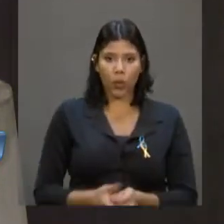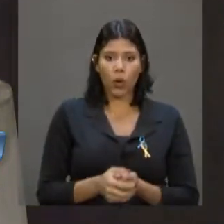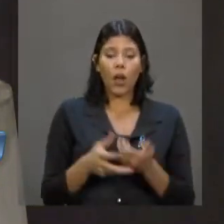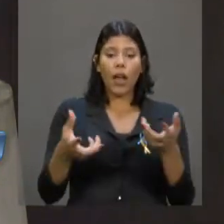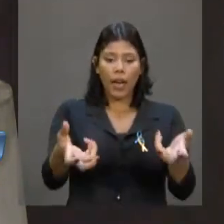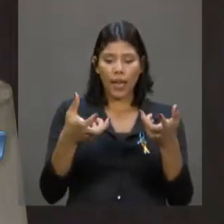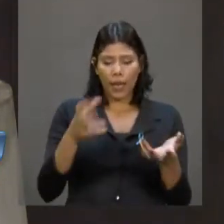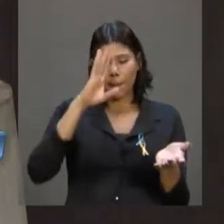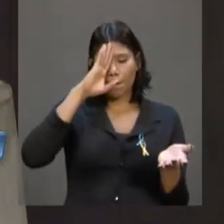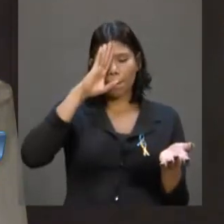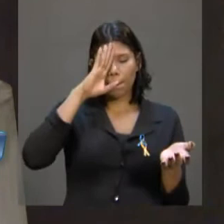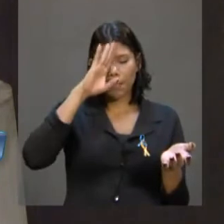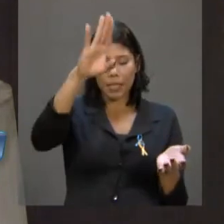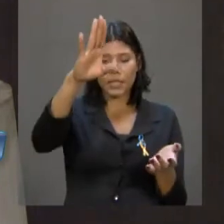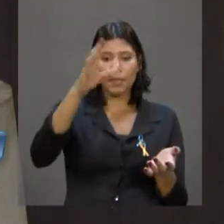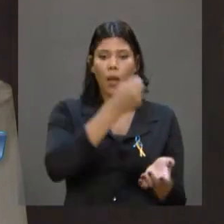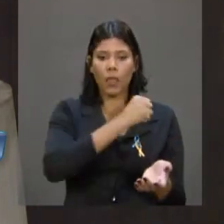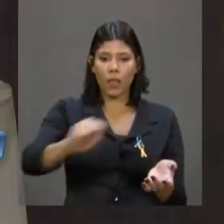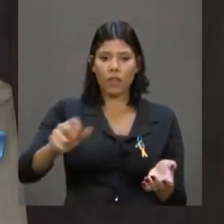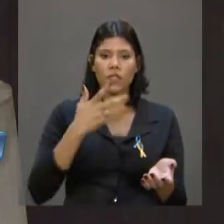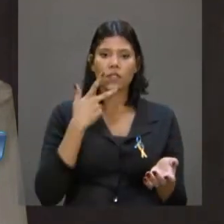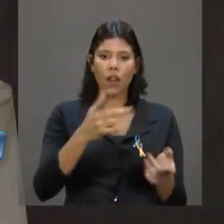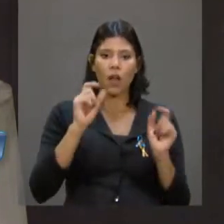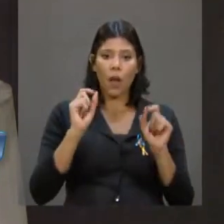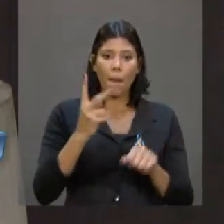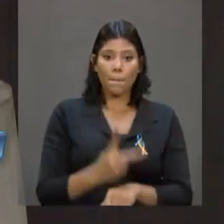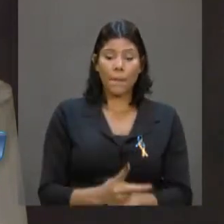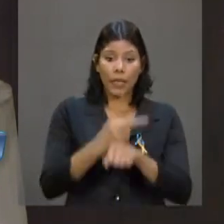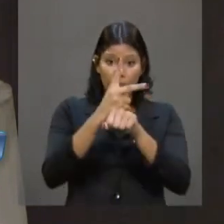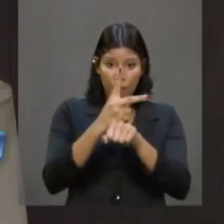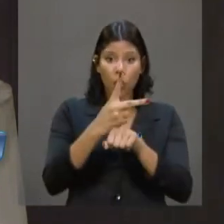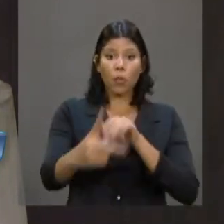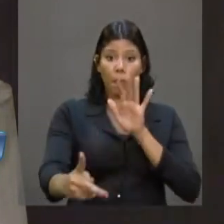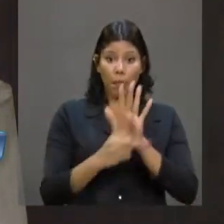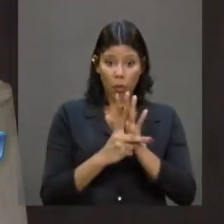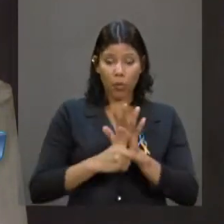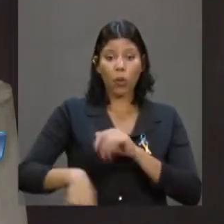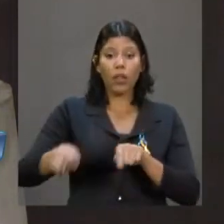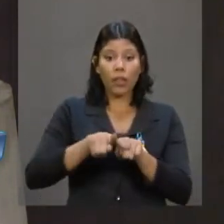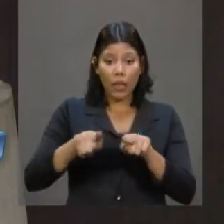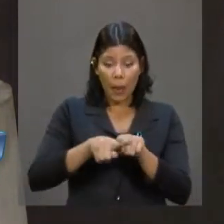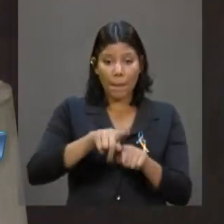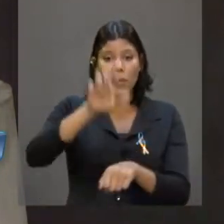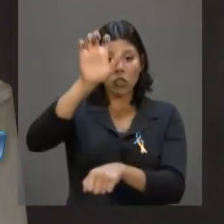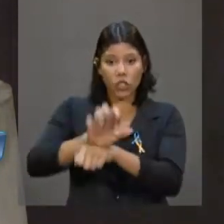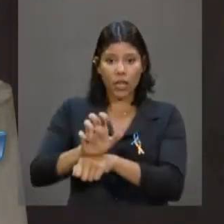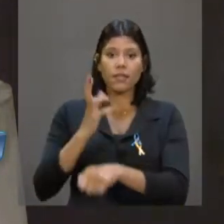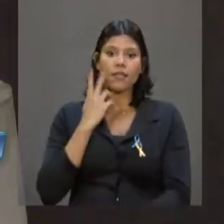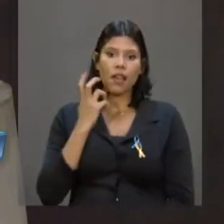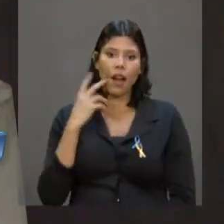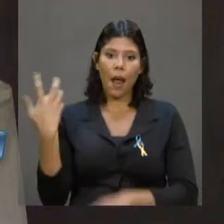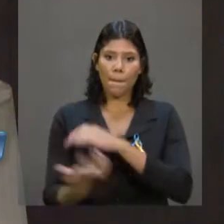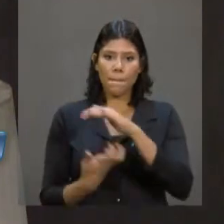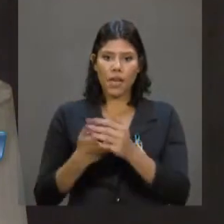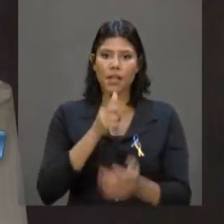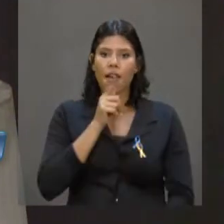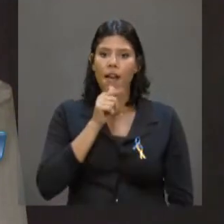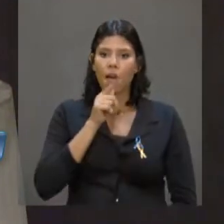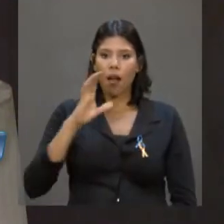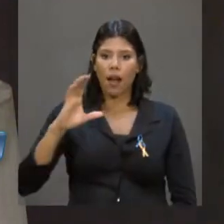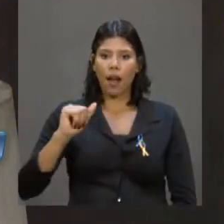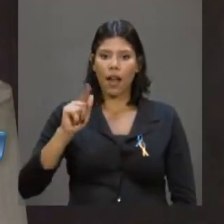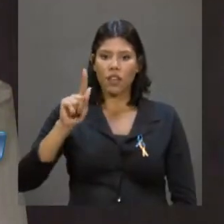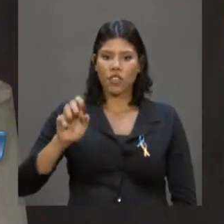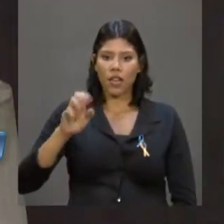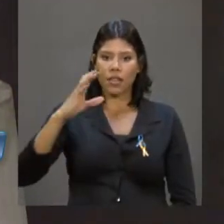sobretudo, nessa defesa, colocar a defesa do patrimônio público do Estado do Ceará também. Eu queria destacar a Cajesse, entre tantas empresas